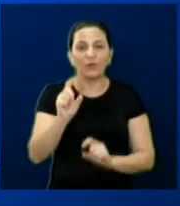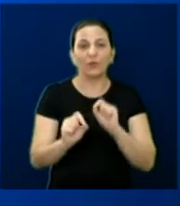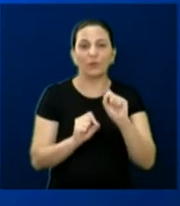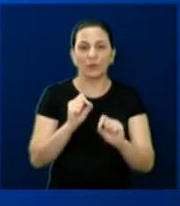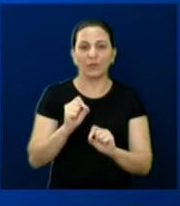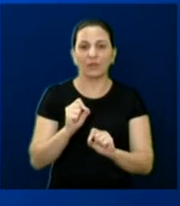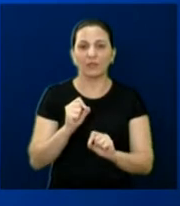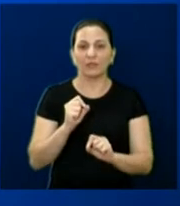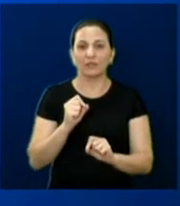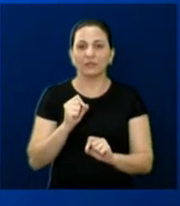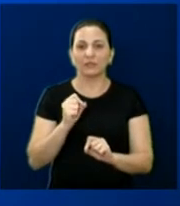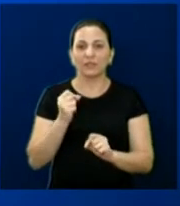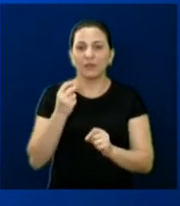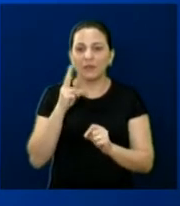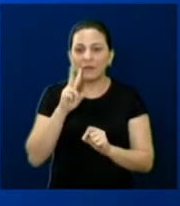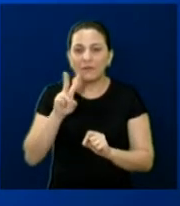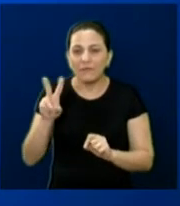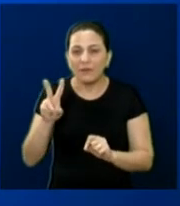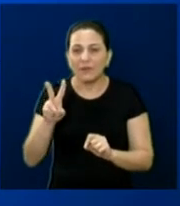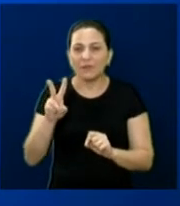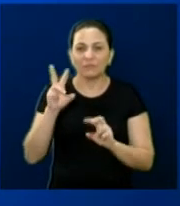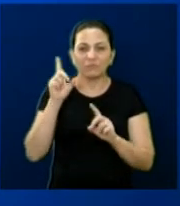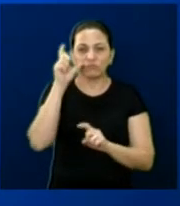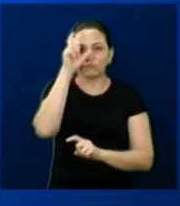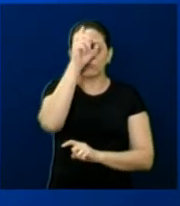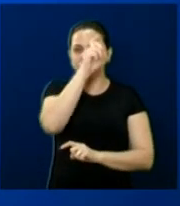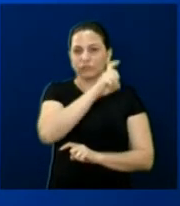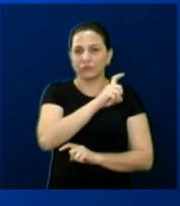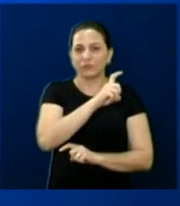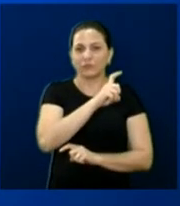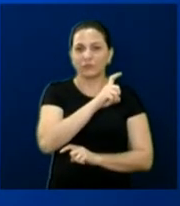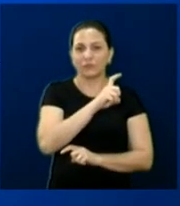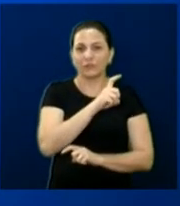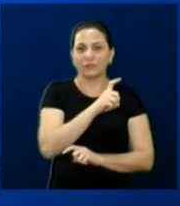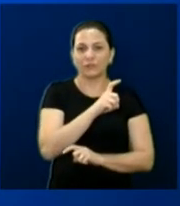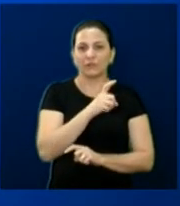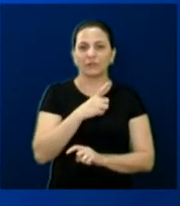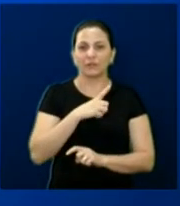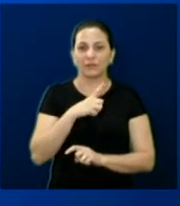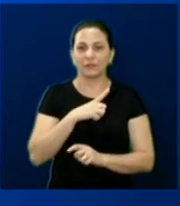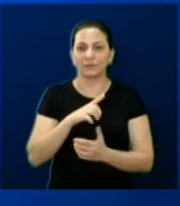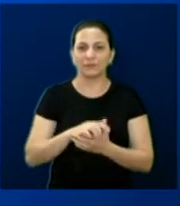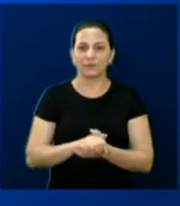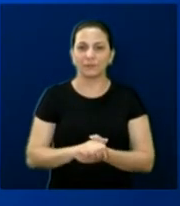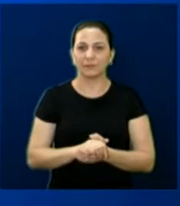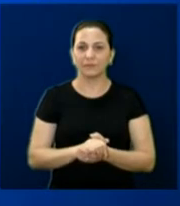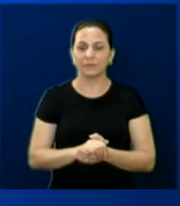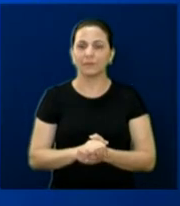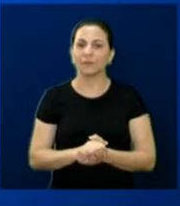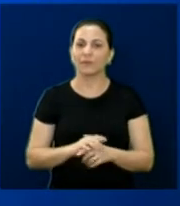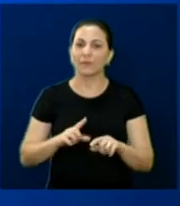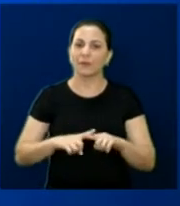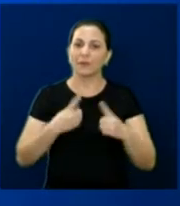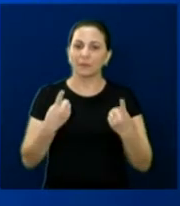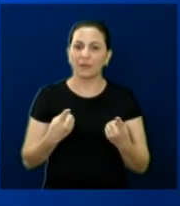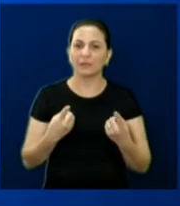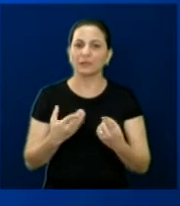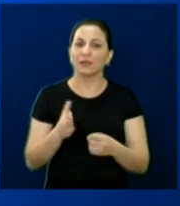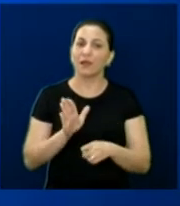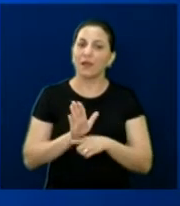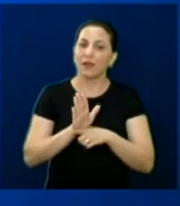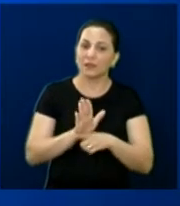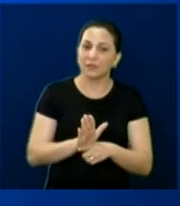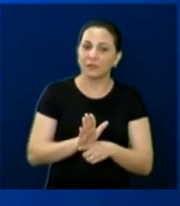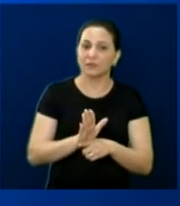bem-vindo alguém pela 7, você tem que adentrar a pintura lá de solo. Mas está sendo atendido,